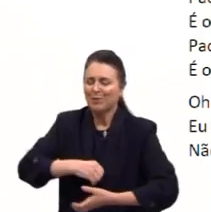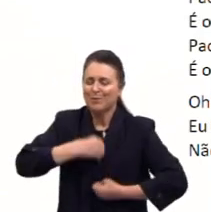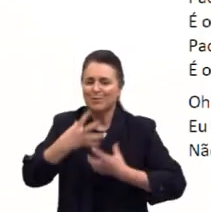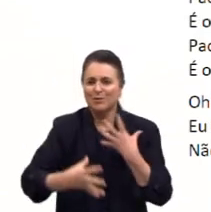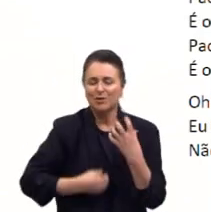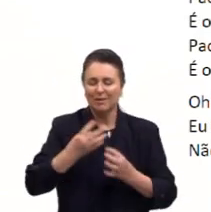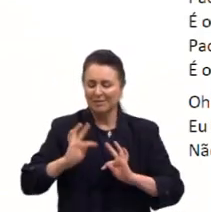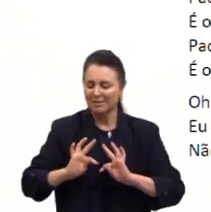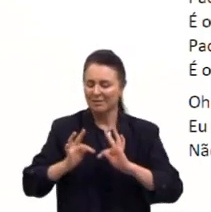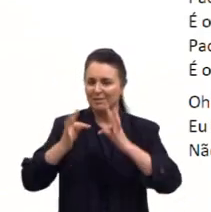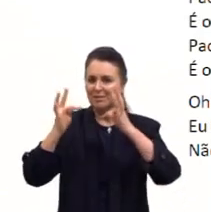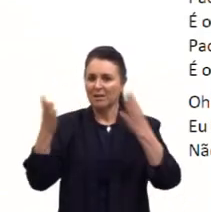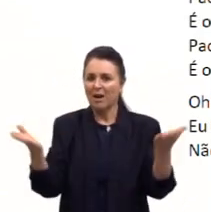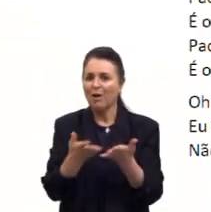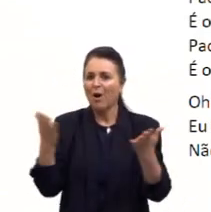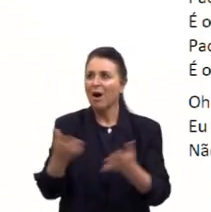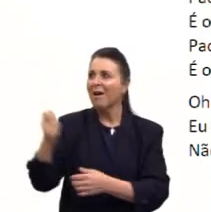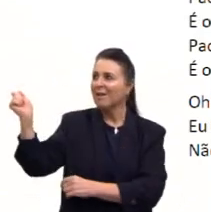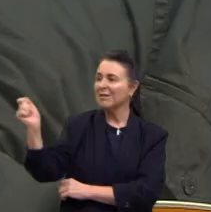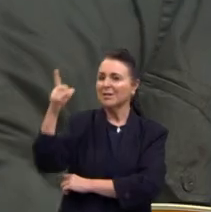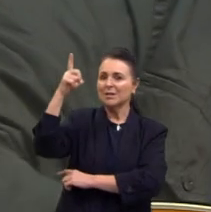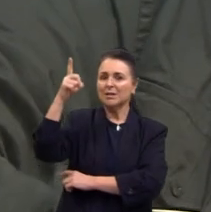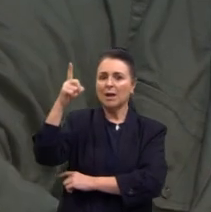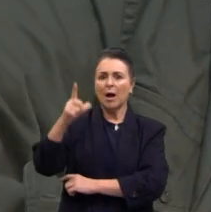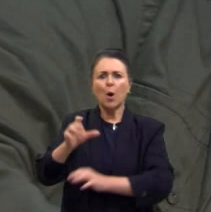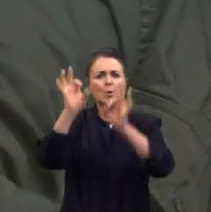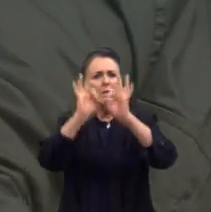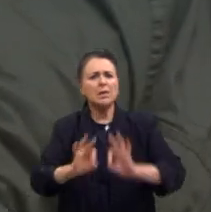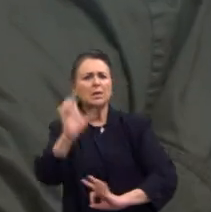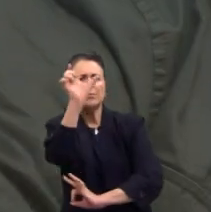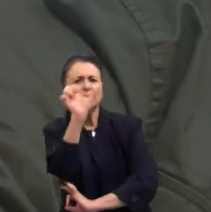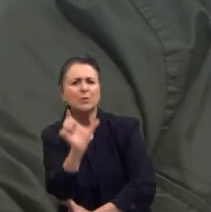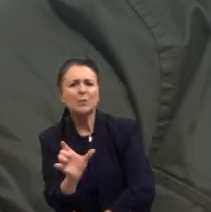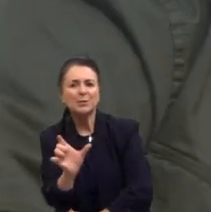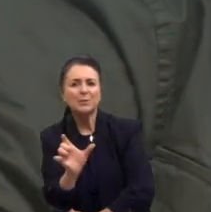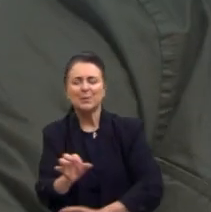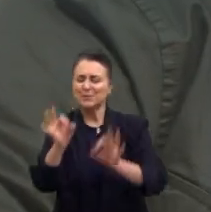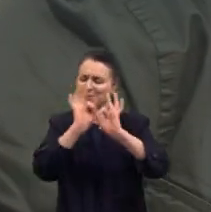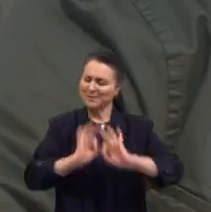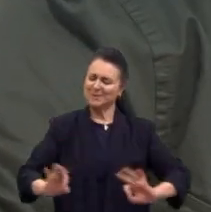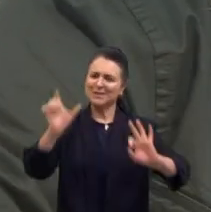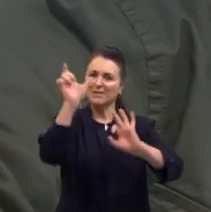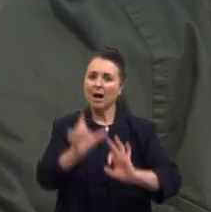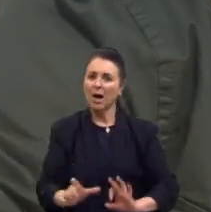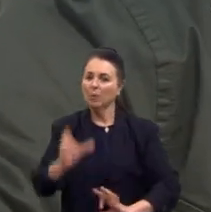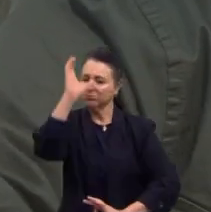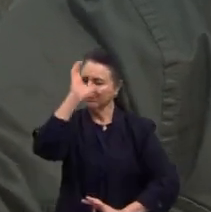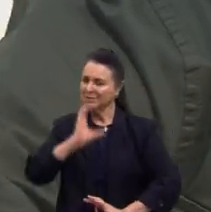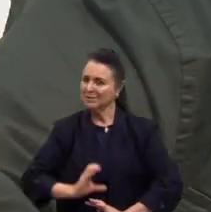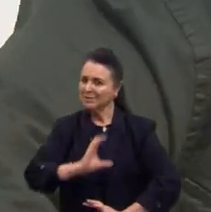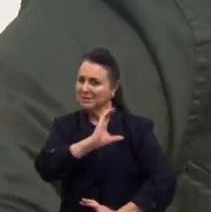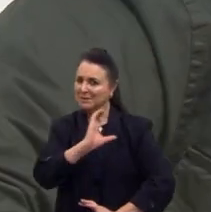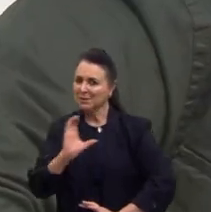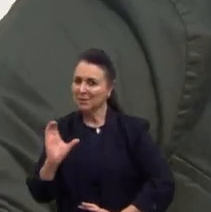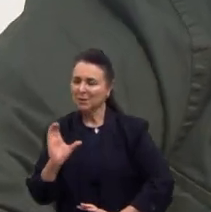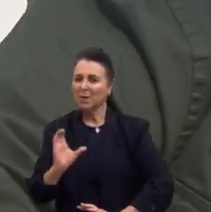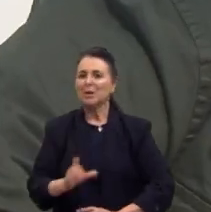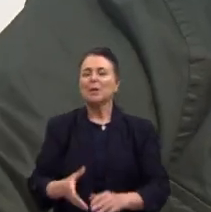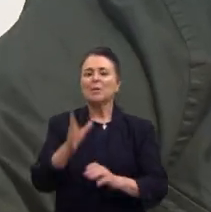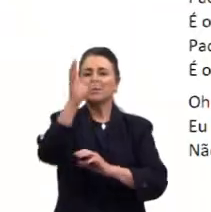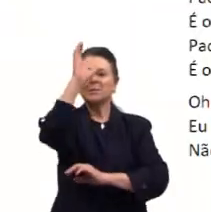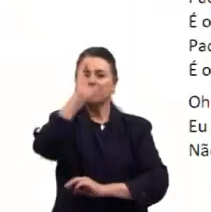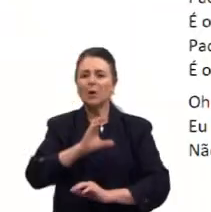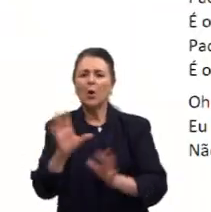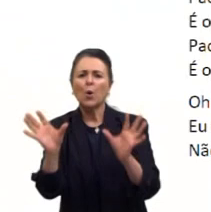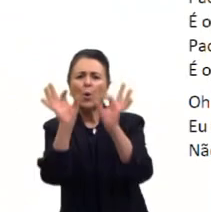e em tecnologia, agora a luz do sol. O pacato cidadão, o pacato da civilização, o pacato